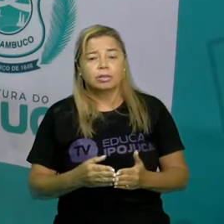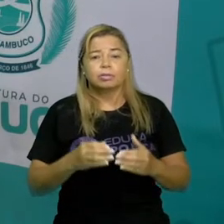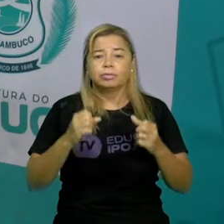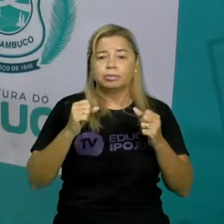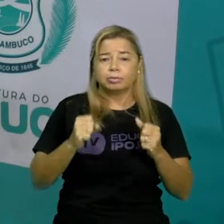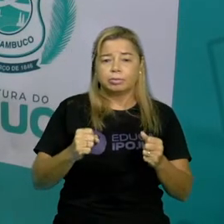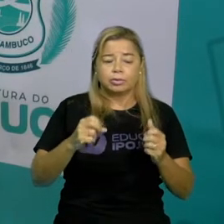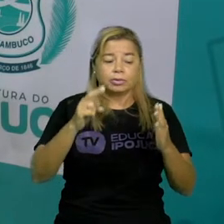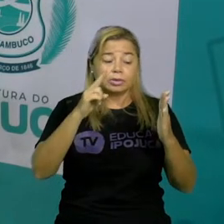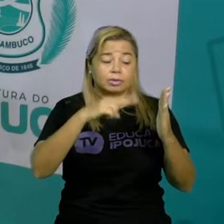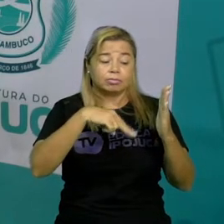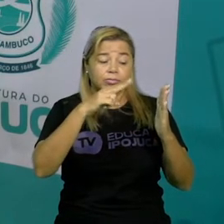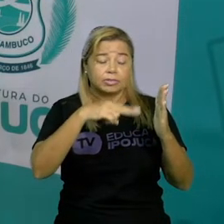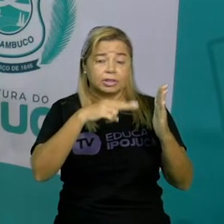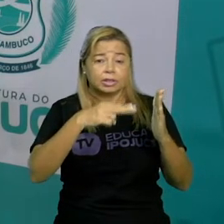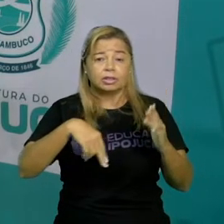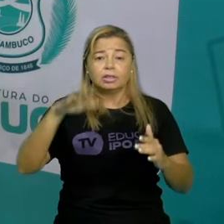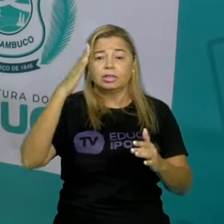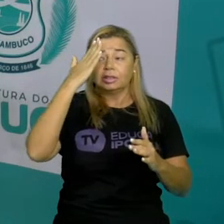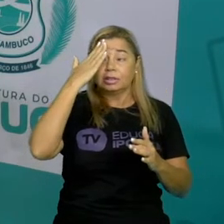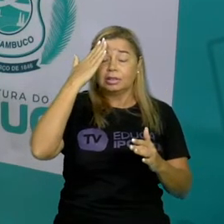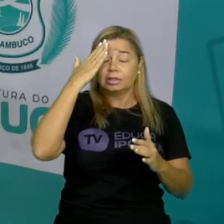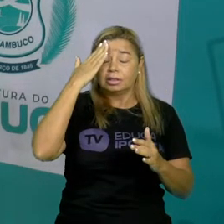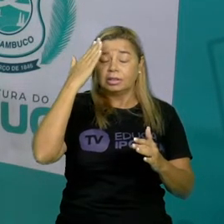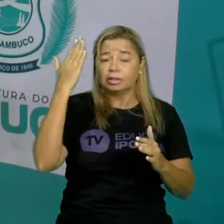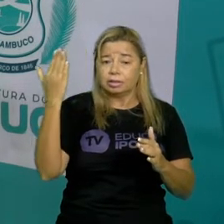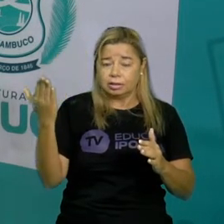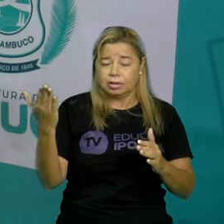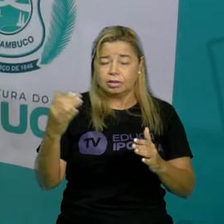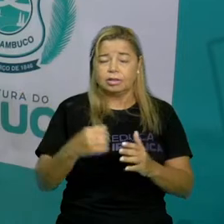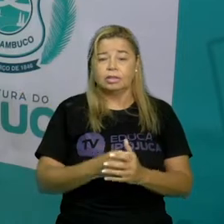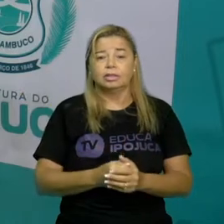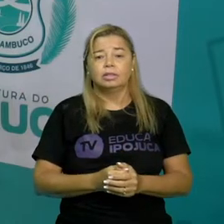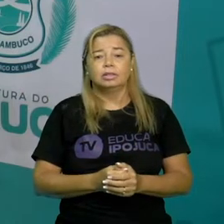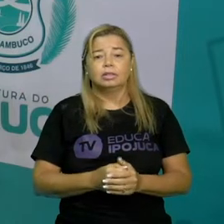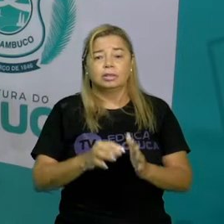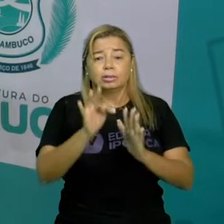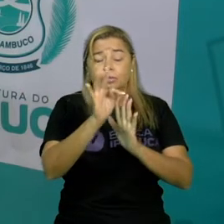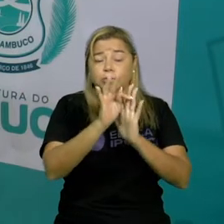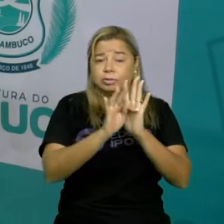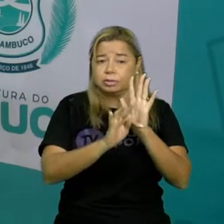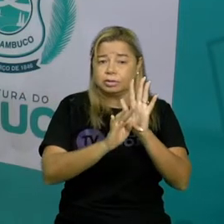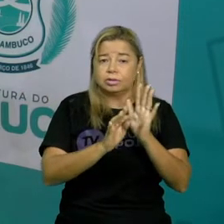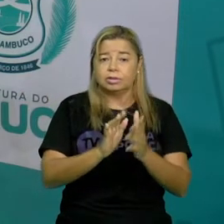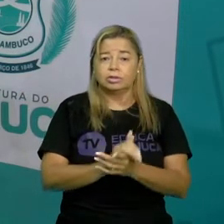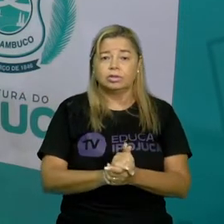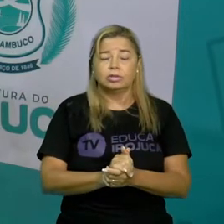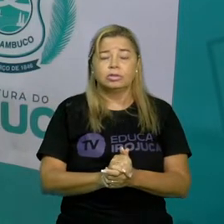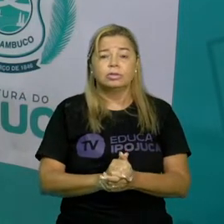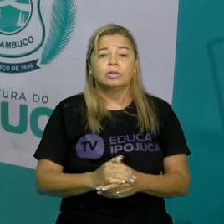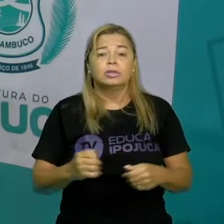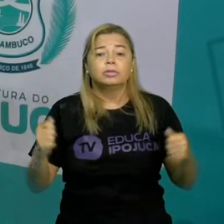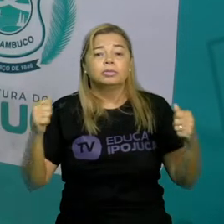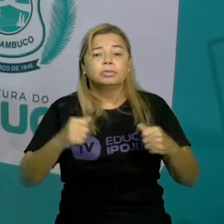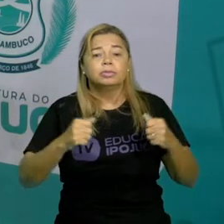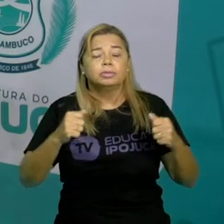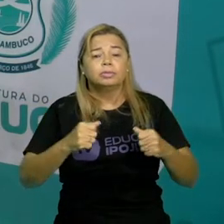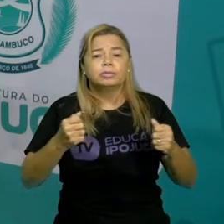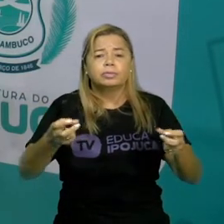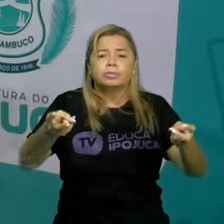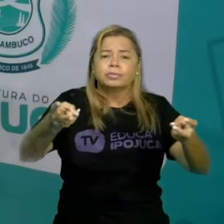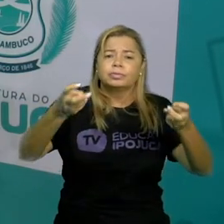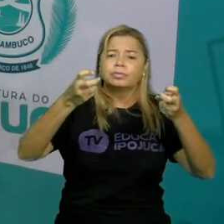o texto está dizendo tenha uma boa compreensão textual é importante a gente identificar e observar